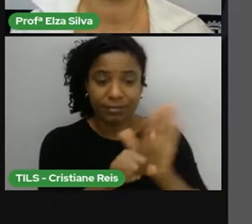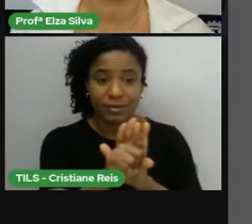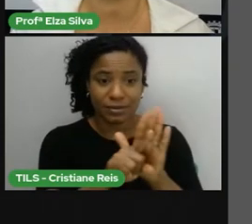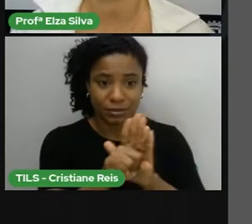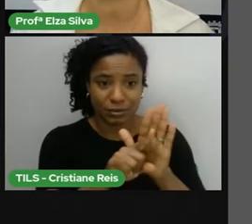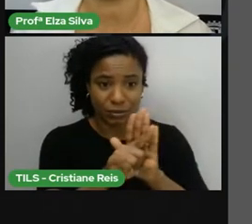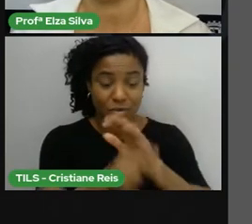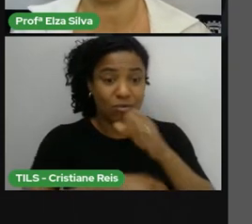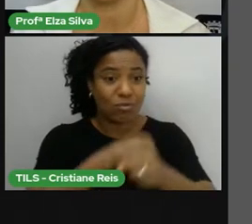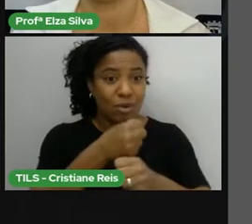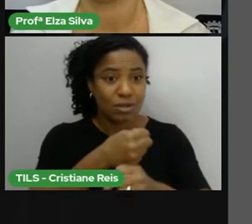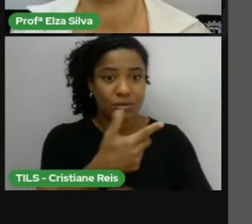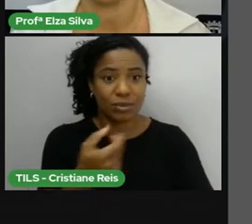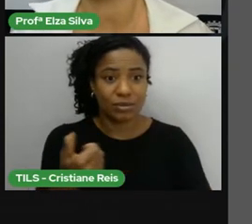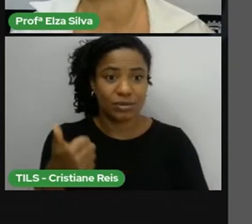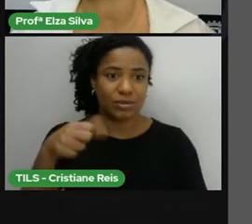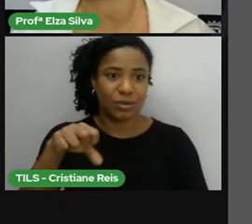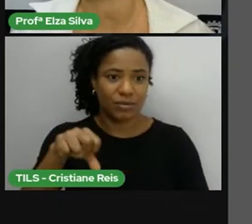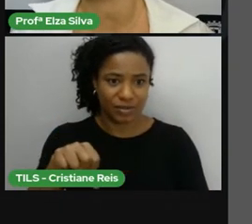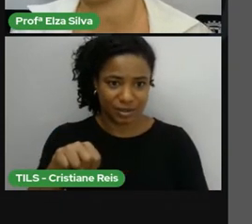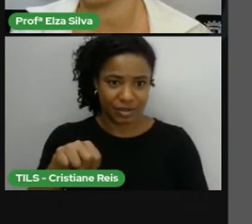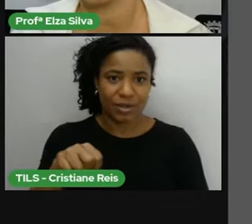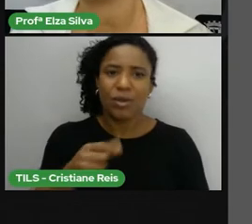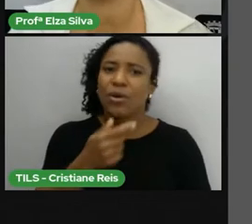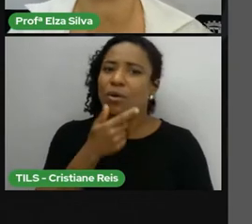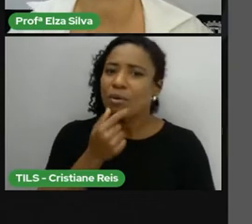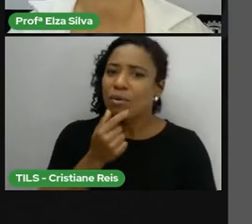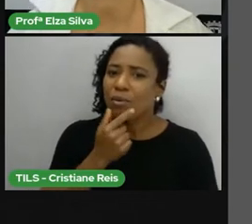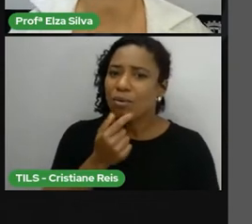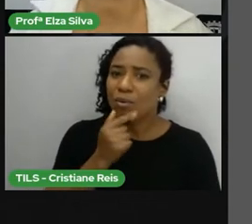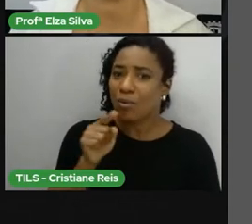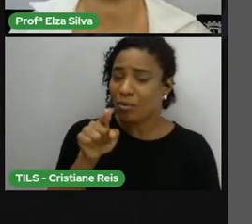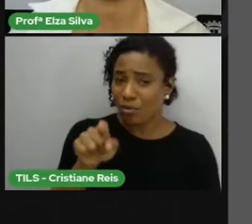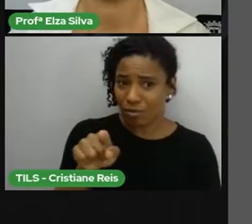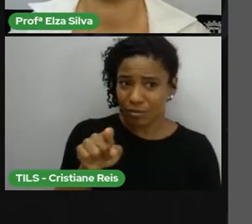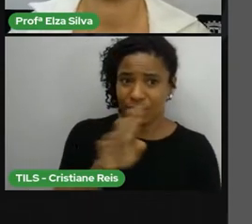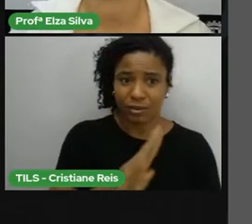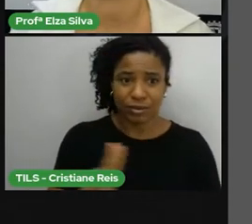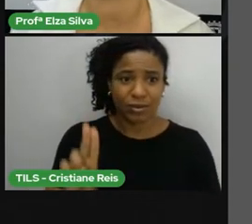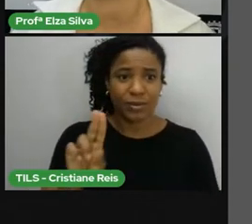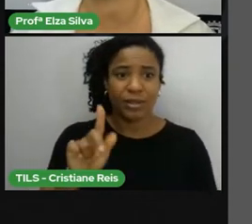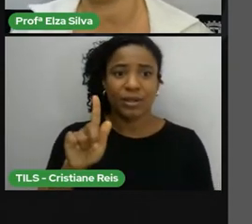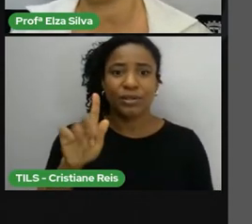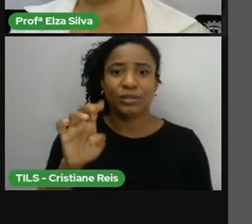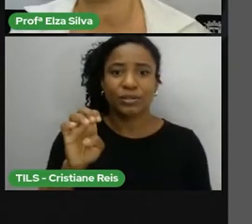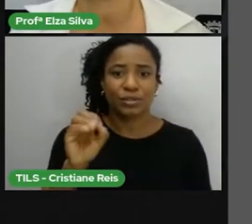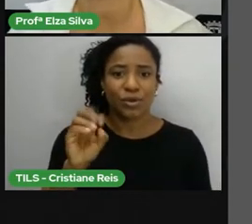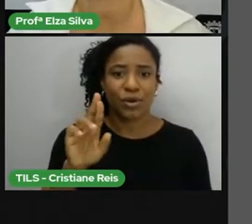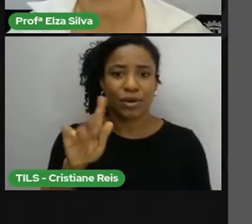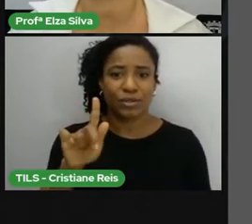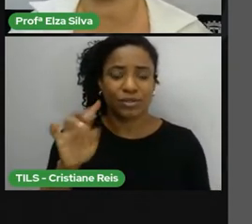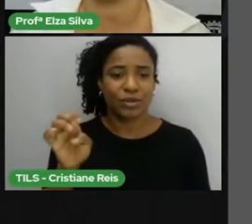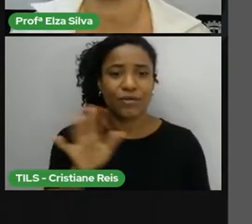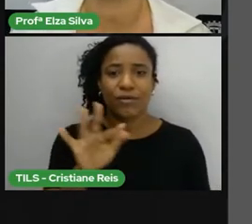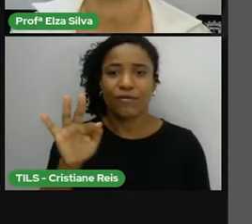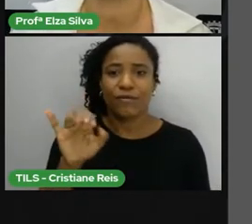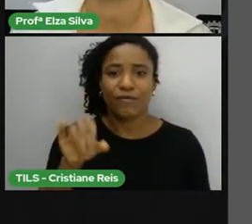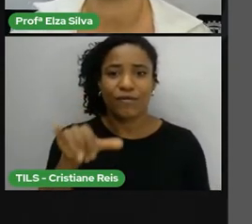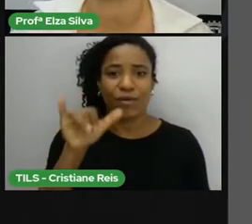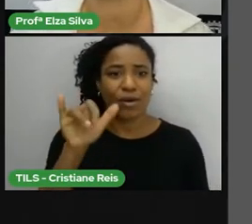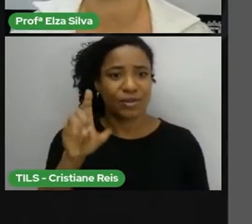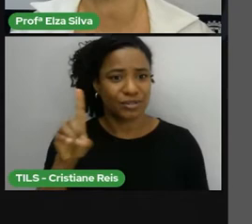George Floyd é um exemplo recente que eu trouxe para vocês. George Floyd, The Black Man.